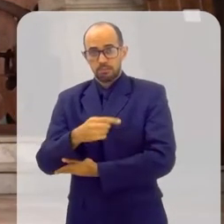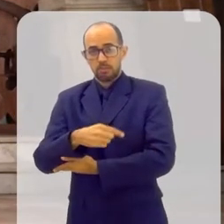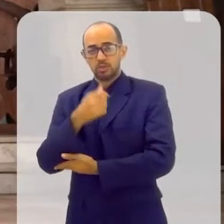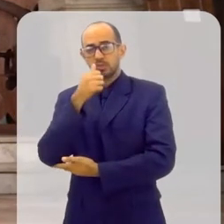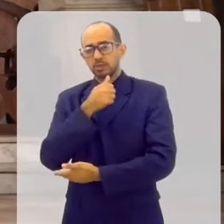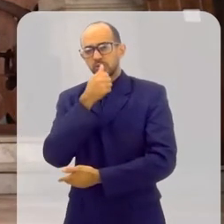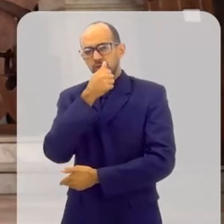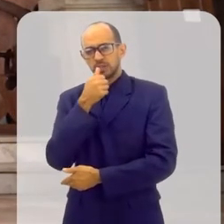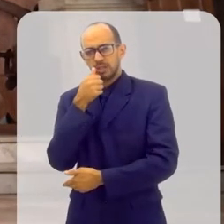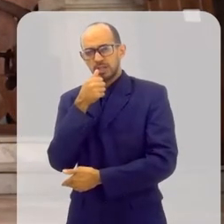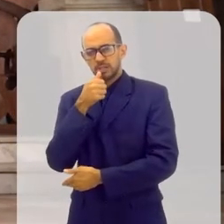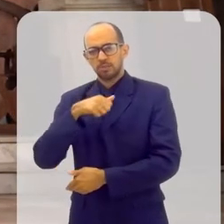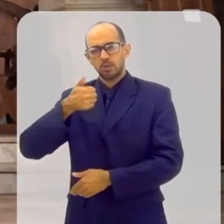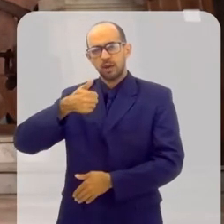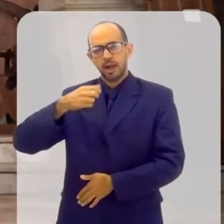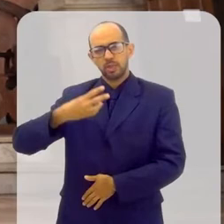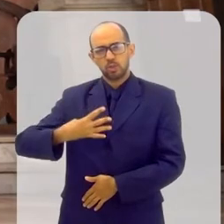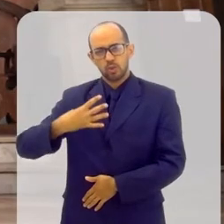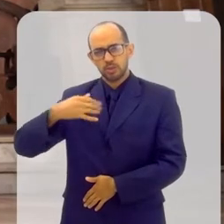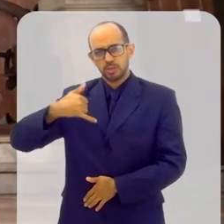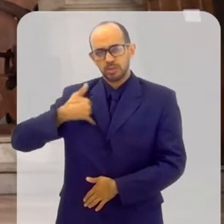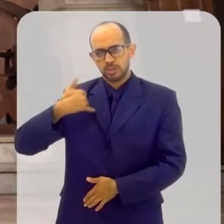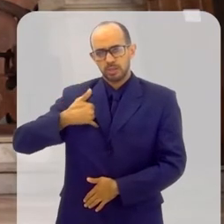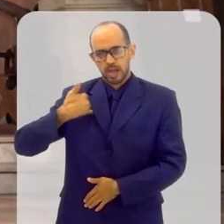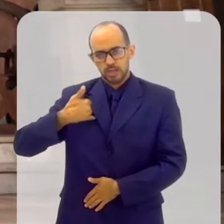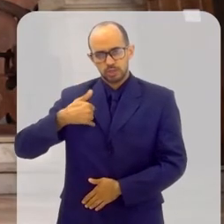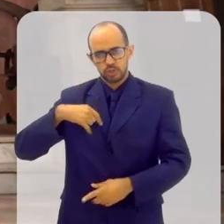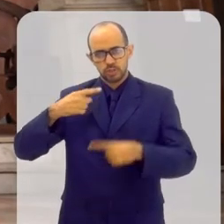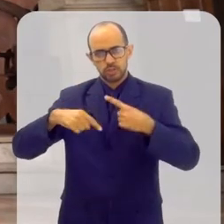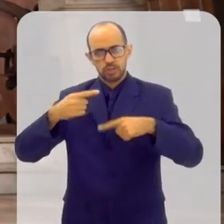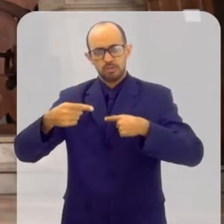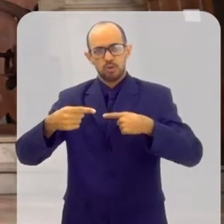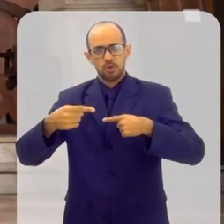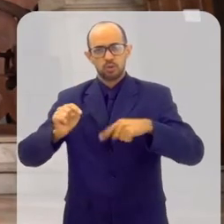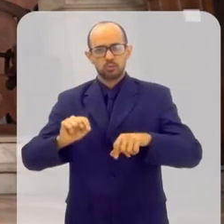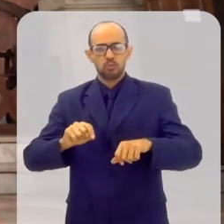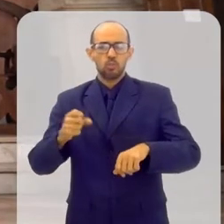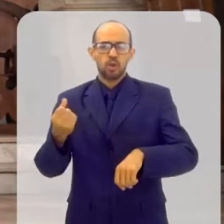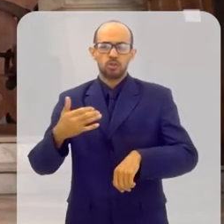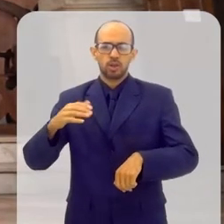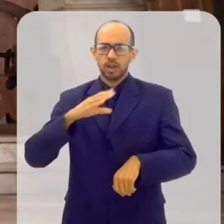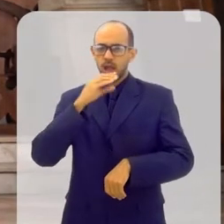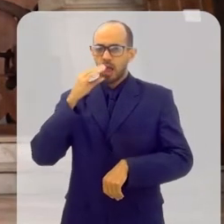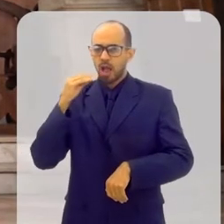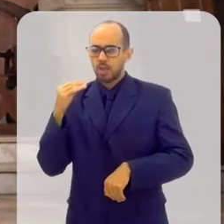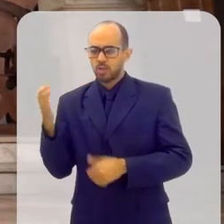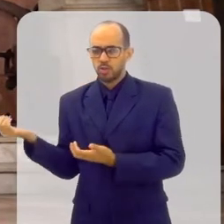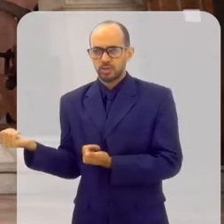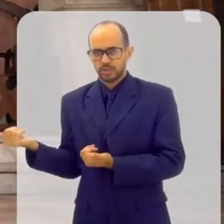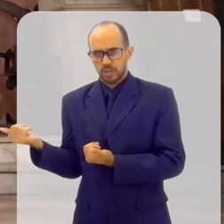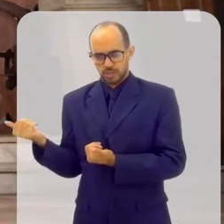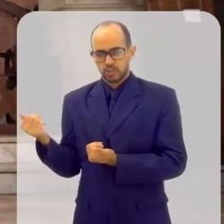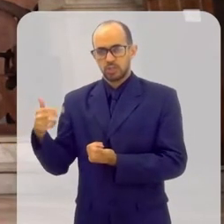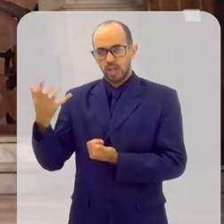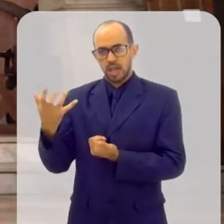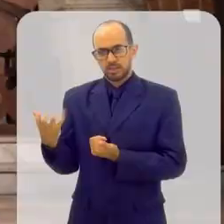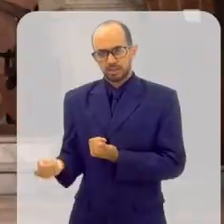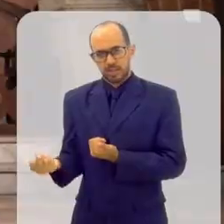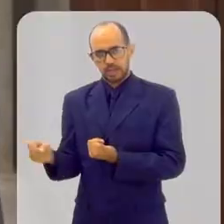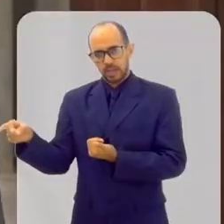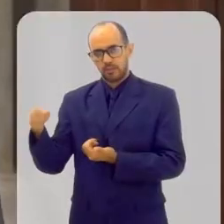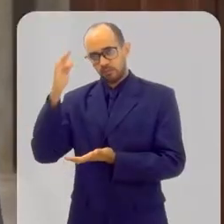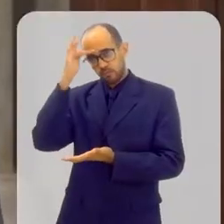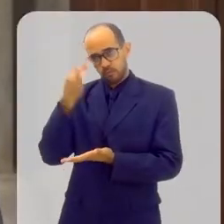fazer o crisma a partir dos 14 anos, quando já por si mesmo, aquele adolescente vai poder confirmar sua fé.